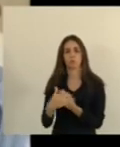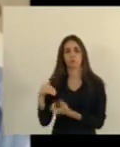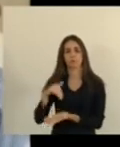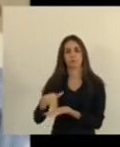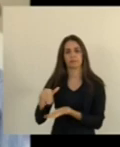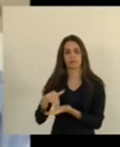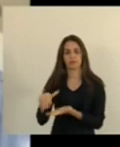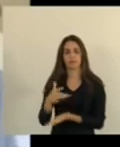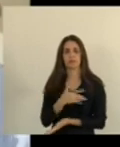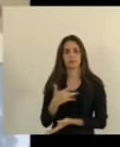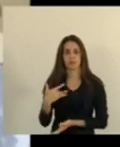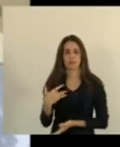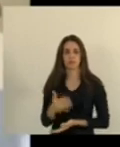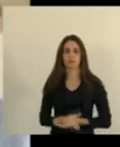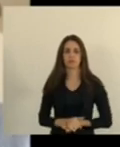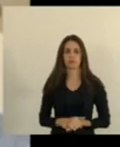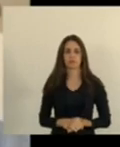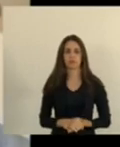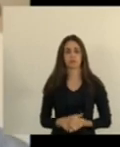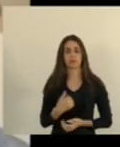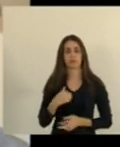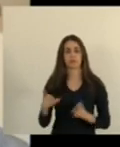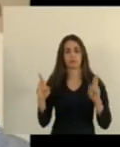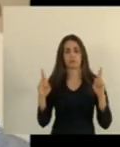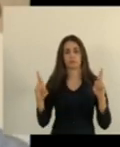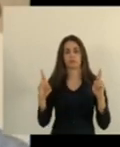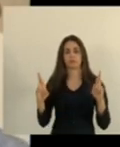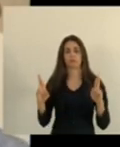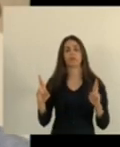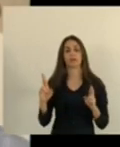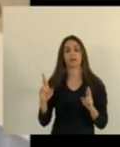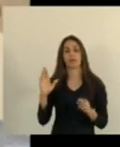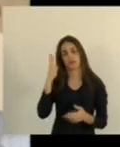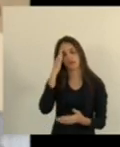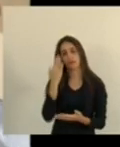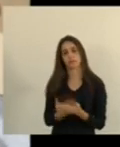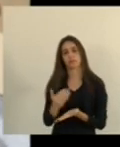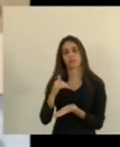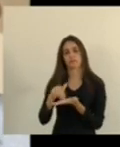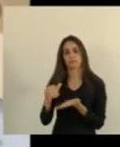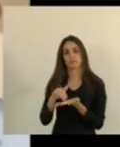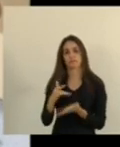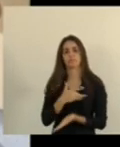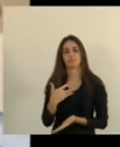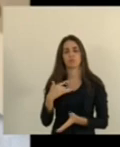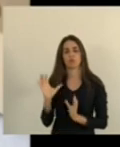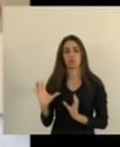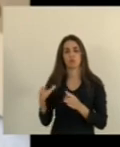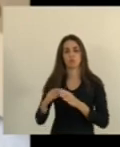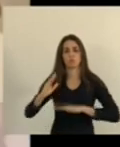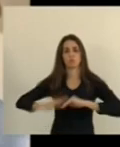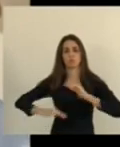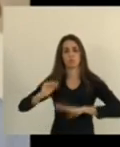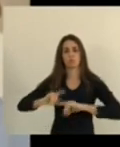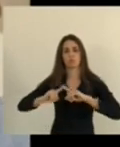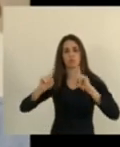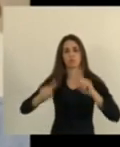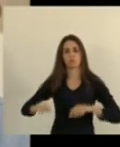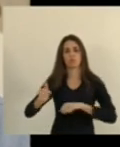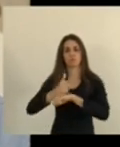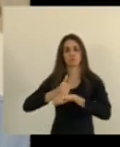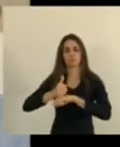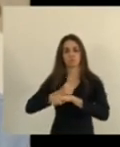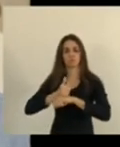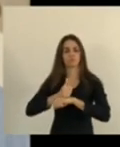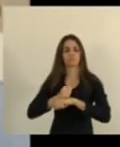secretaria da saúde eu prefiro acreditar que na secretaria da saúde existe um corpo técnico de servidores de primeiro mundo